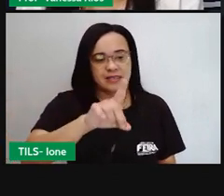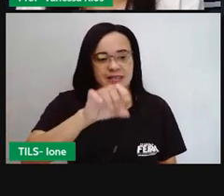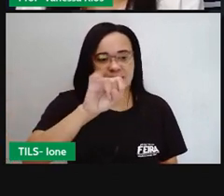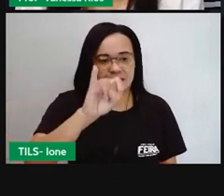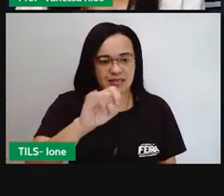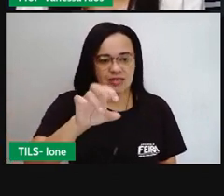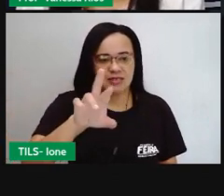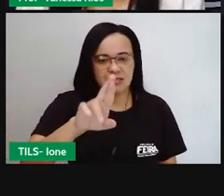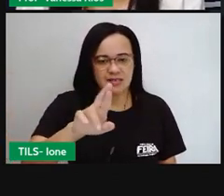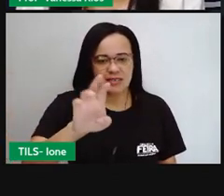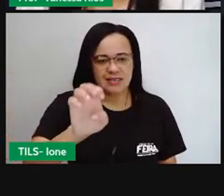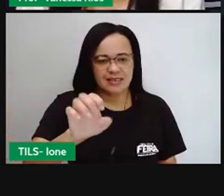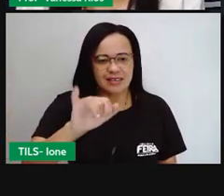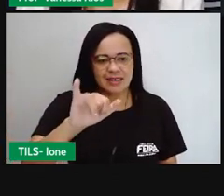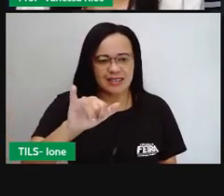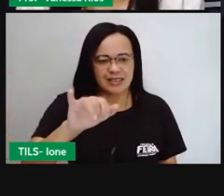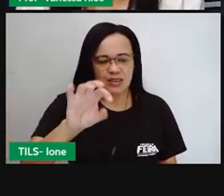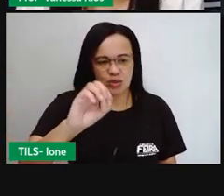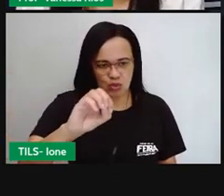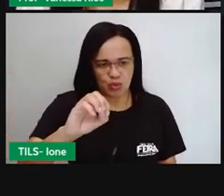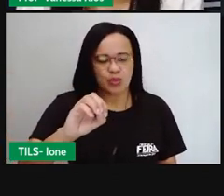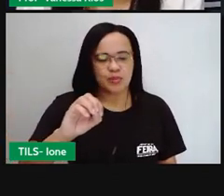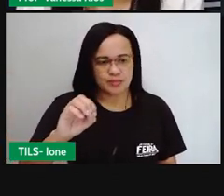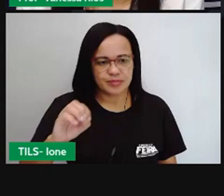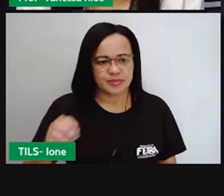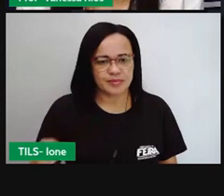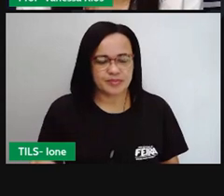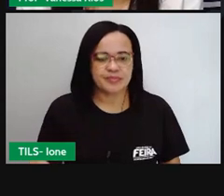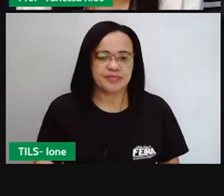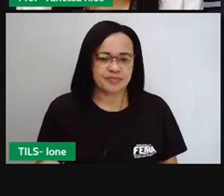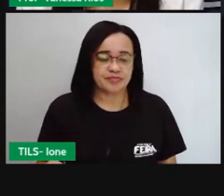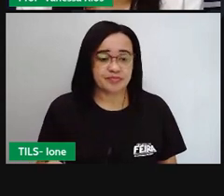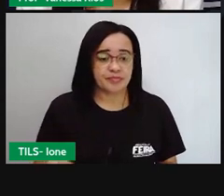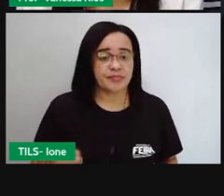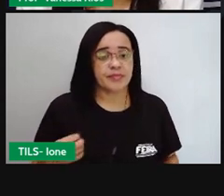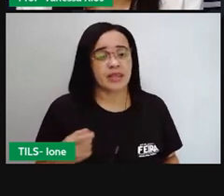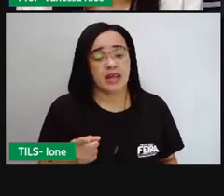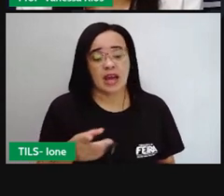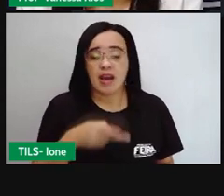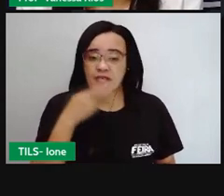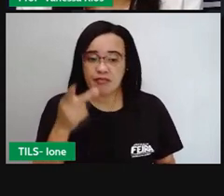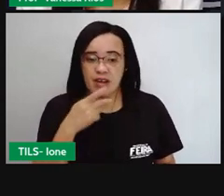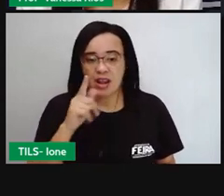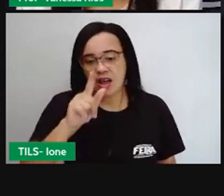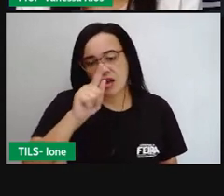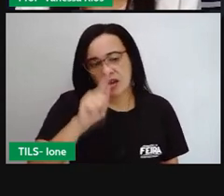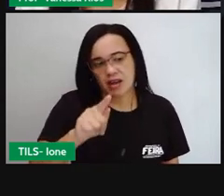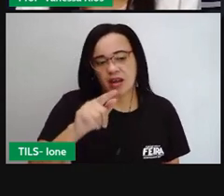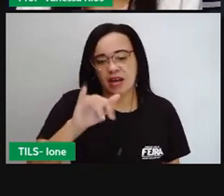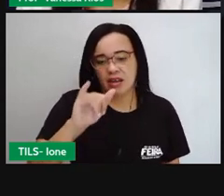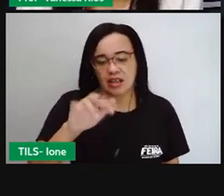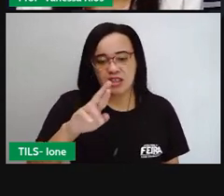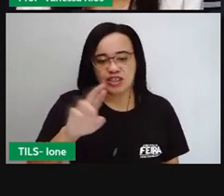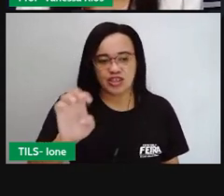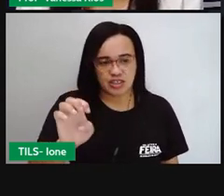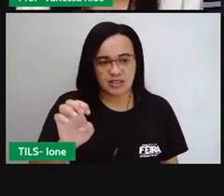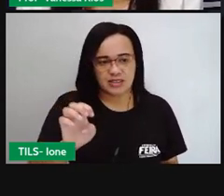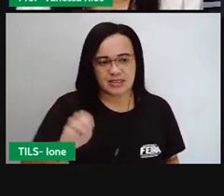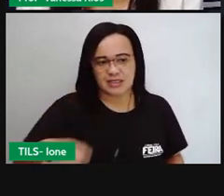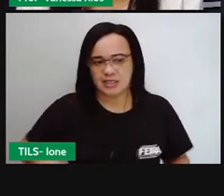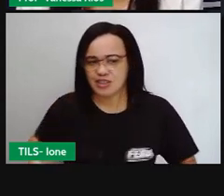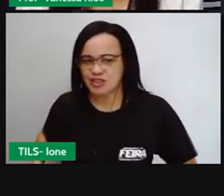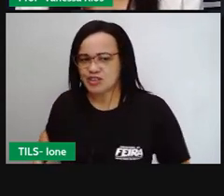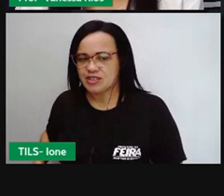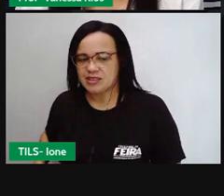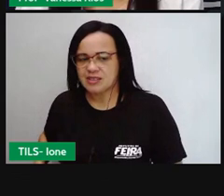Pronto. Agora, quando eu falar gire, você vai dar um quarto de volta, tá certo? Para a direita. Então,